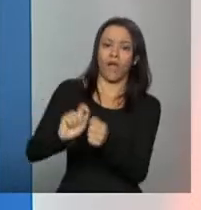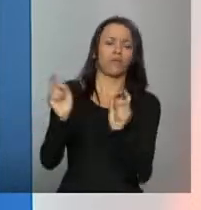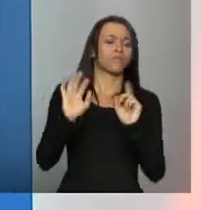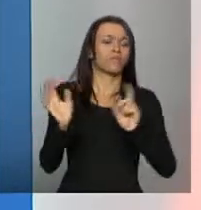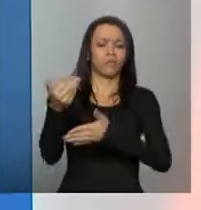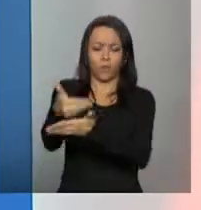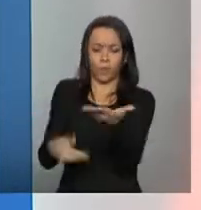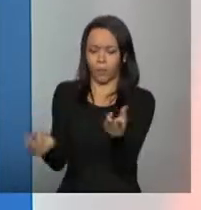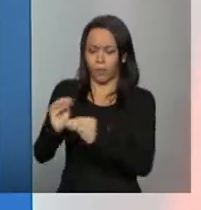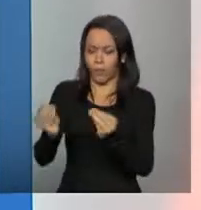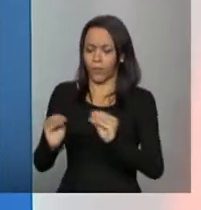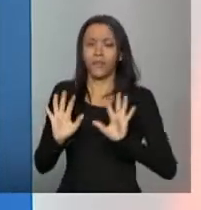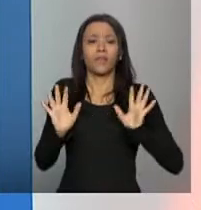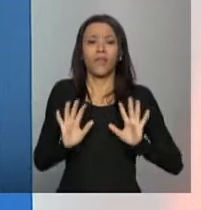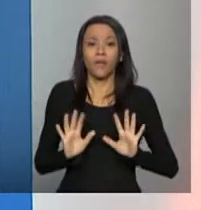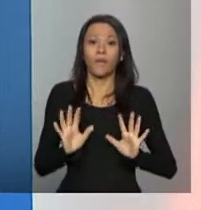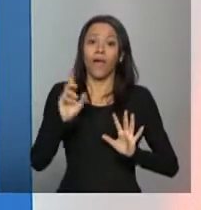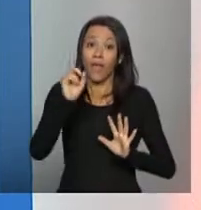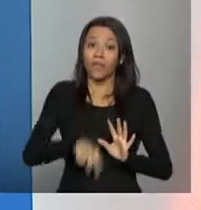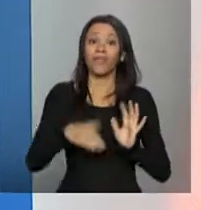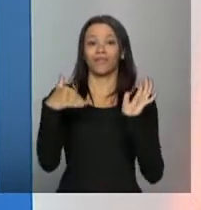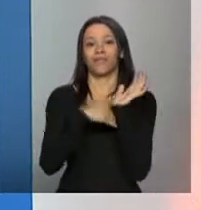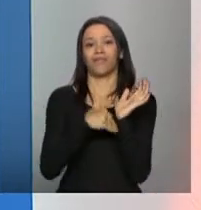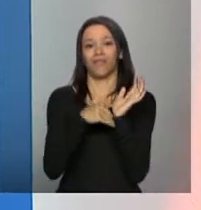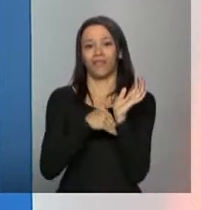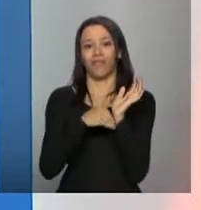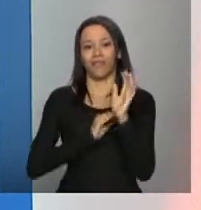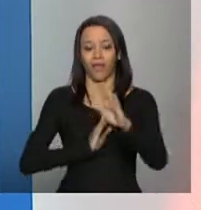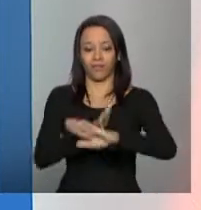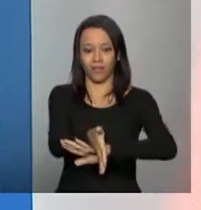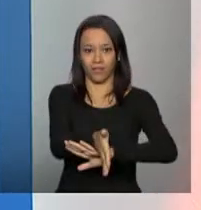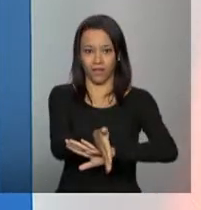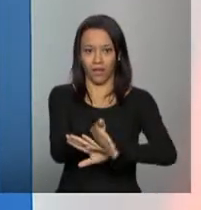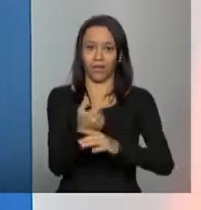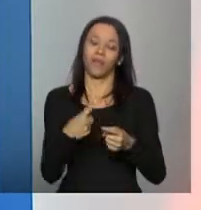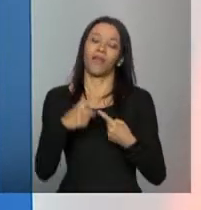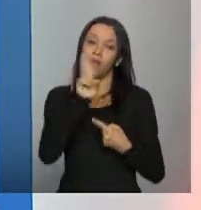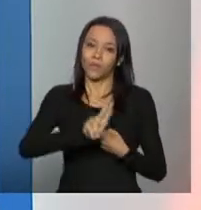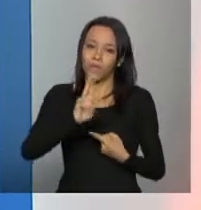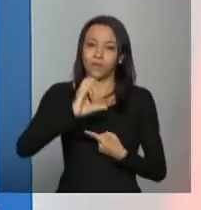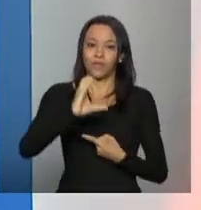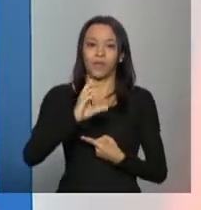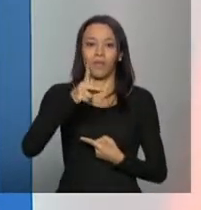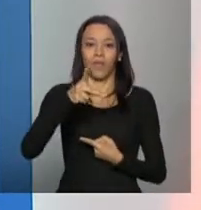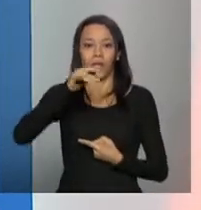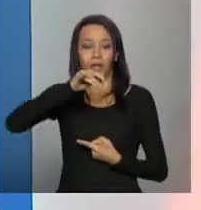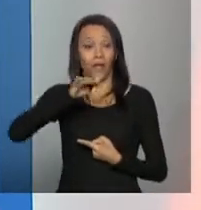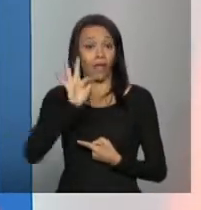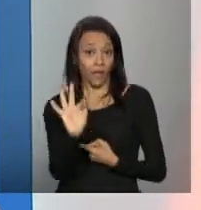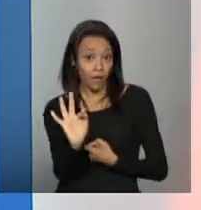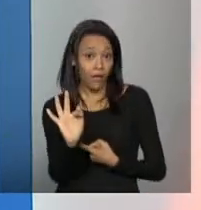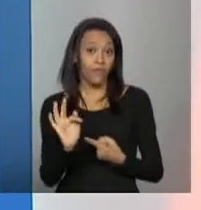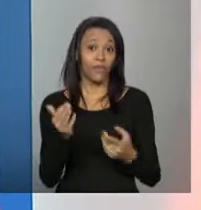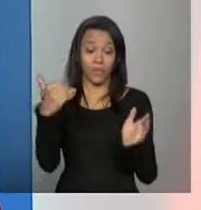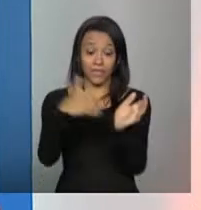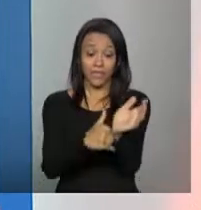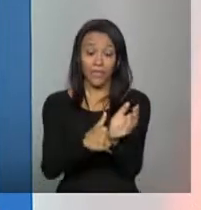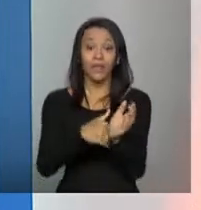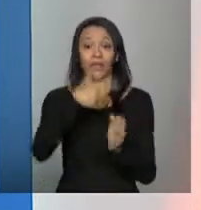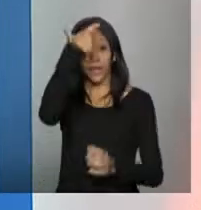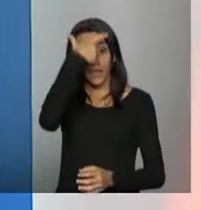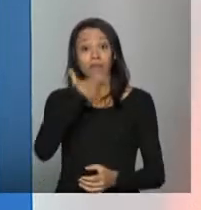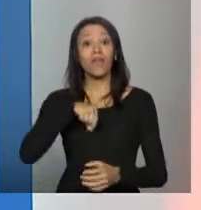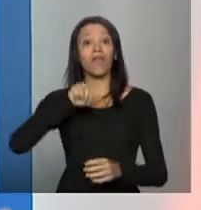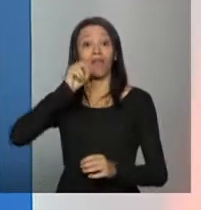cadastro, ele é acessado por meio de uma senha, que é utilizado CPF, né, é senha intransferível. O gestor tem essa